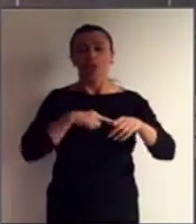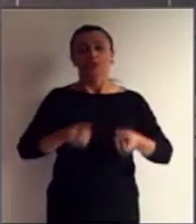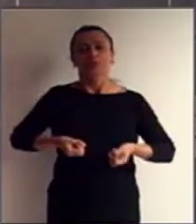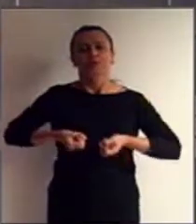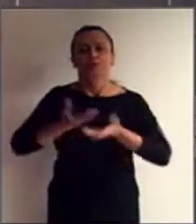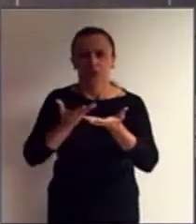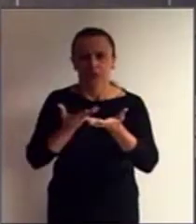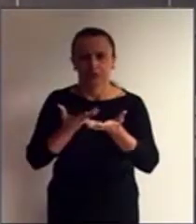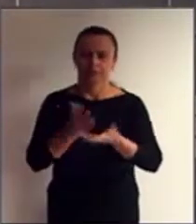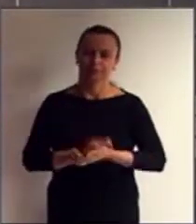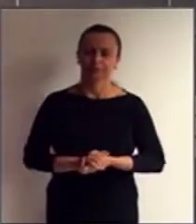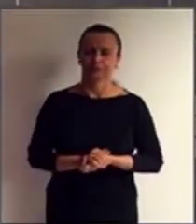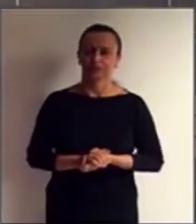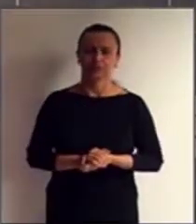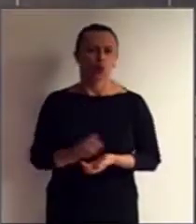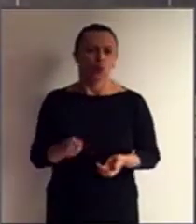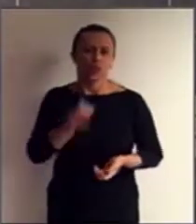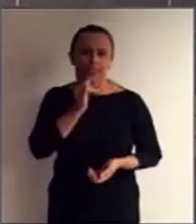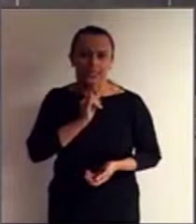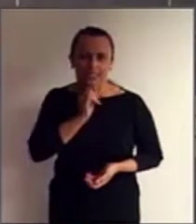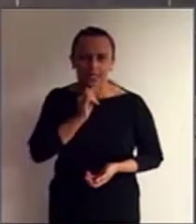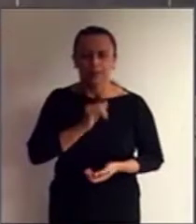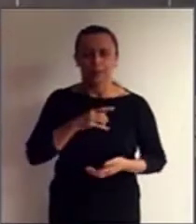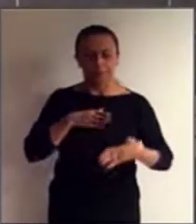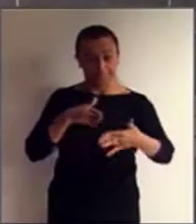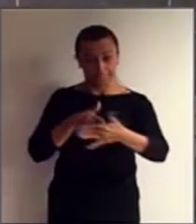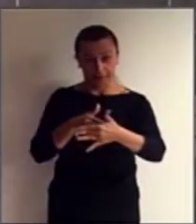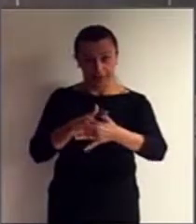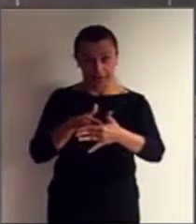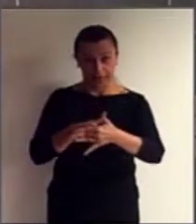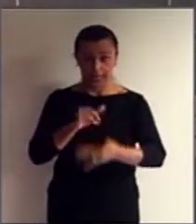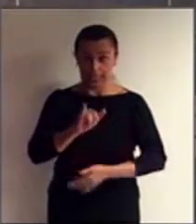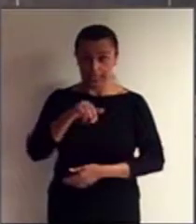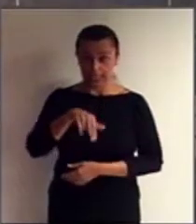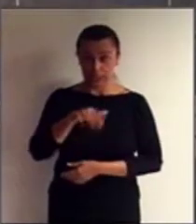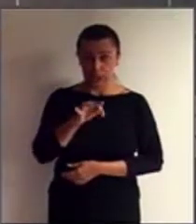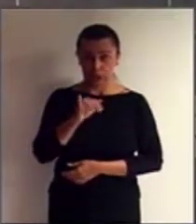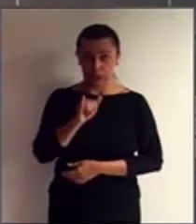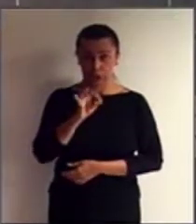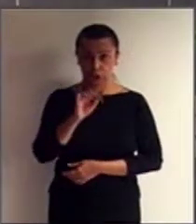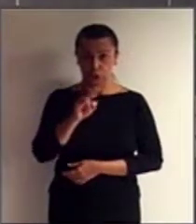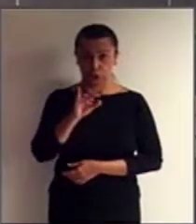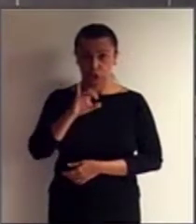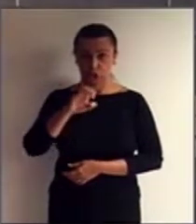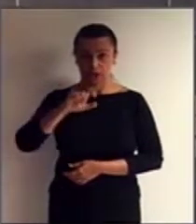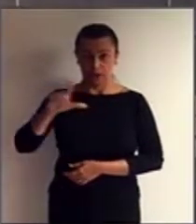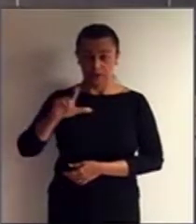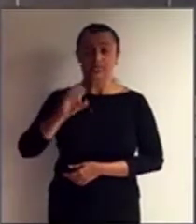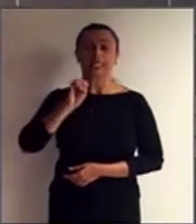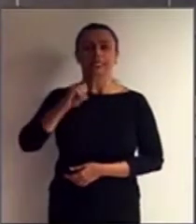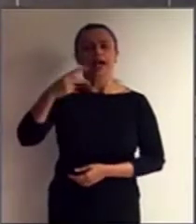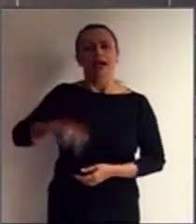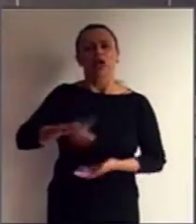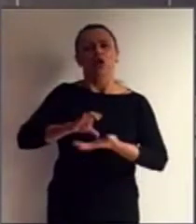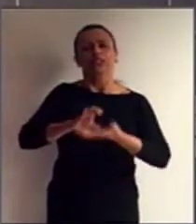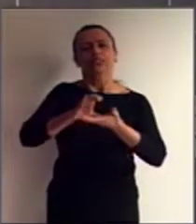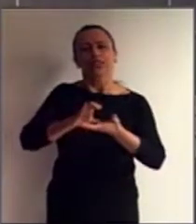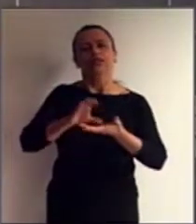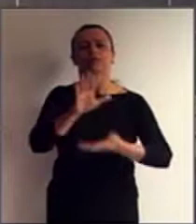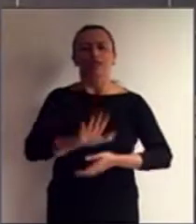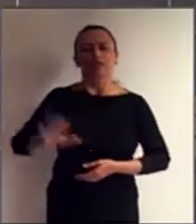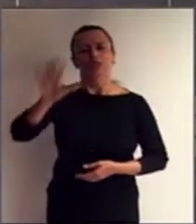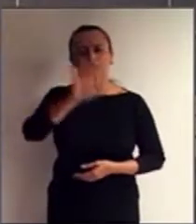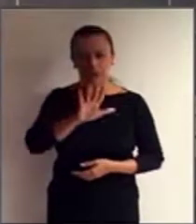Por exemplo, uma barreira institucional. Se o Conselho Nacional do Ministério Público, por exemplo,